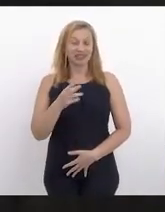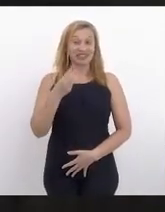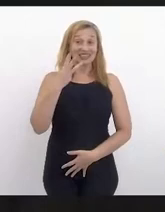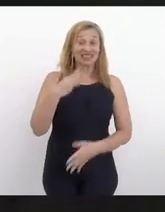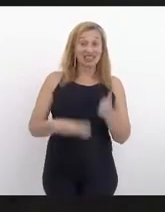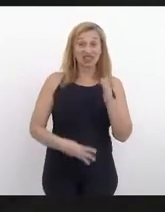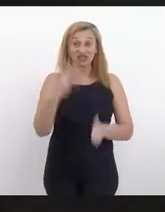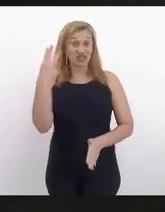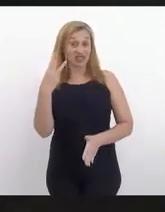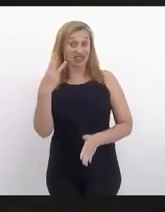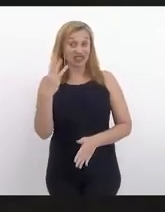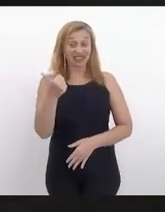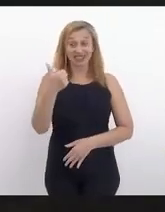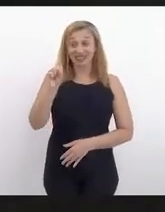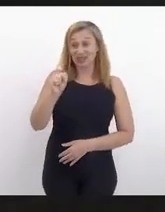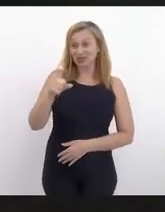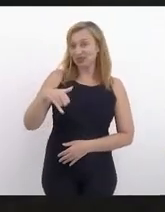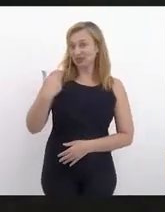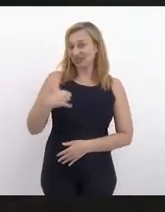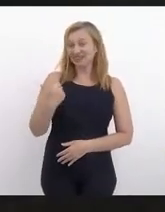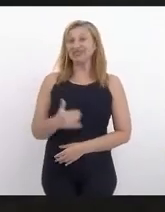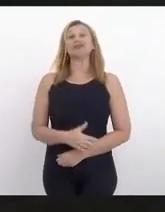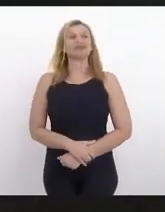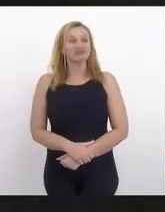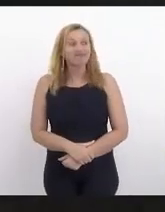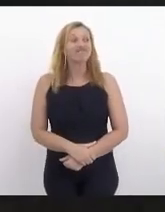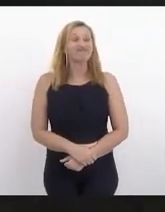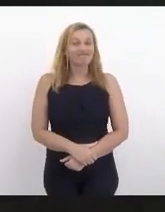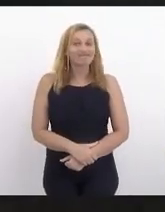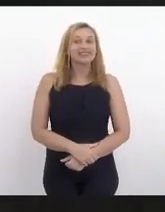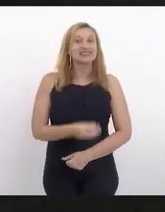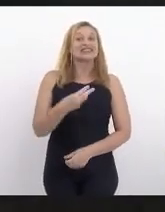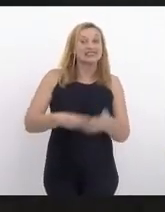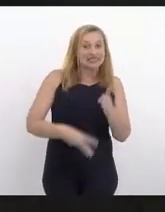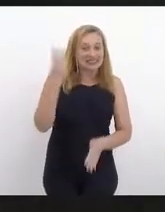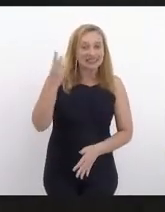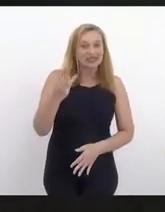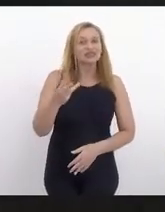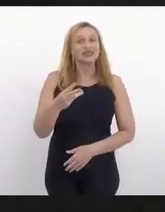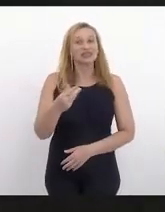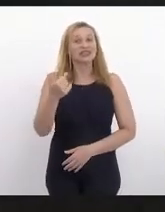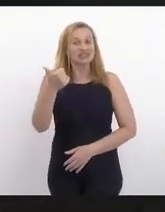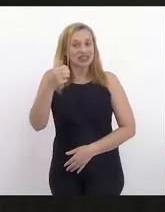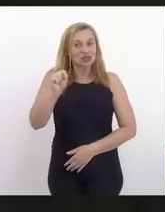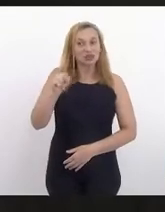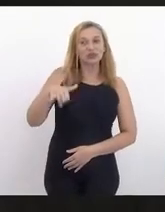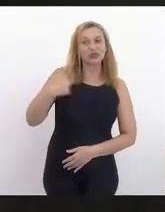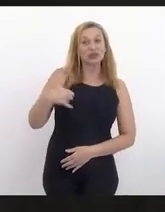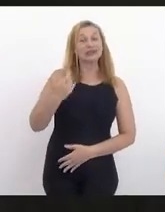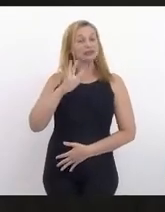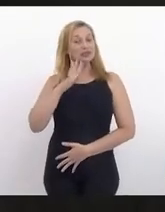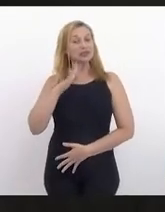vezes 18 anos. Três vezes 18 anos, pelo menos.